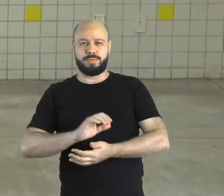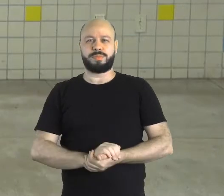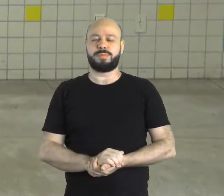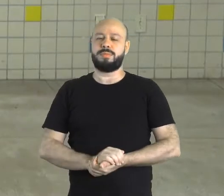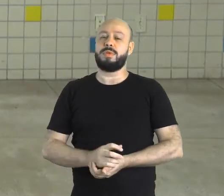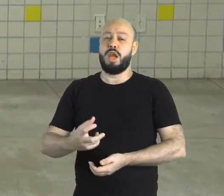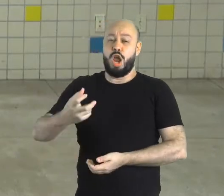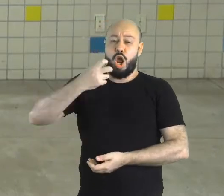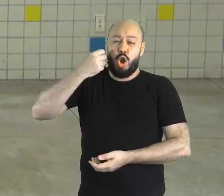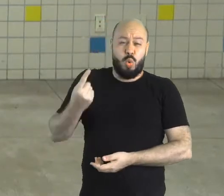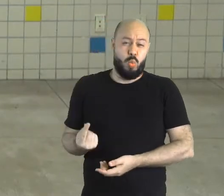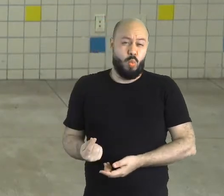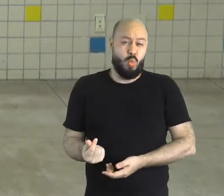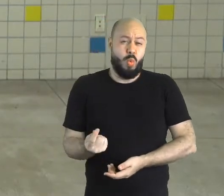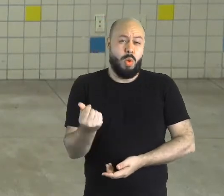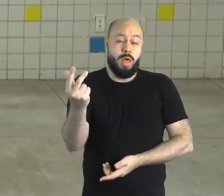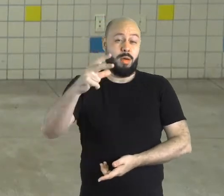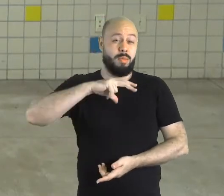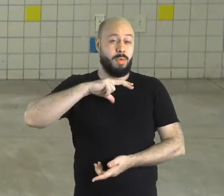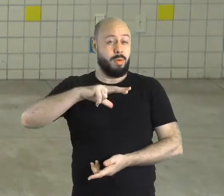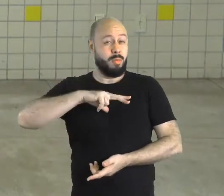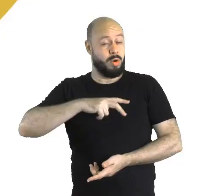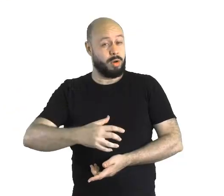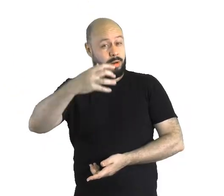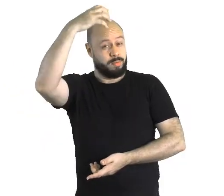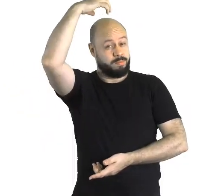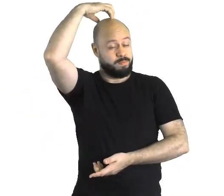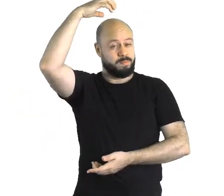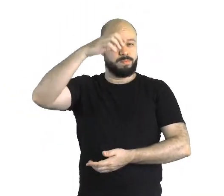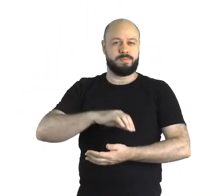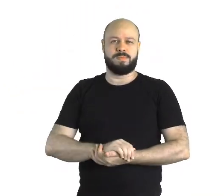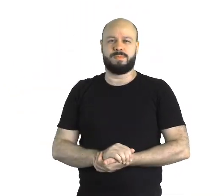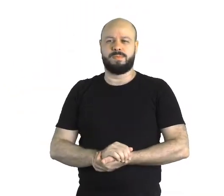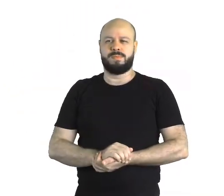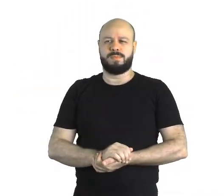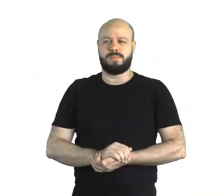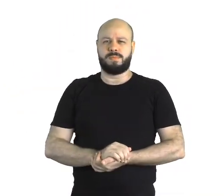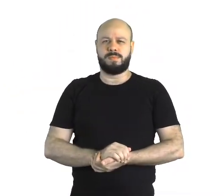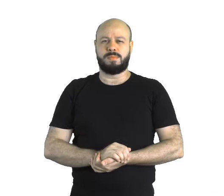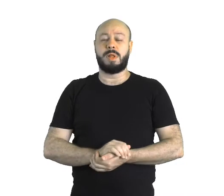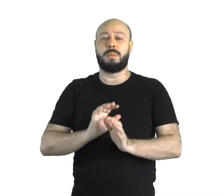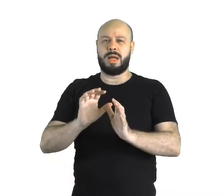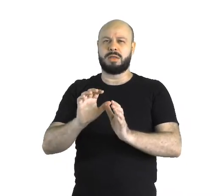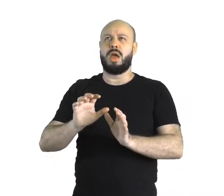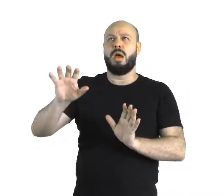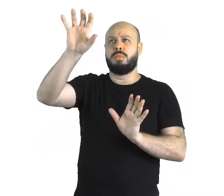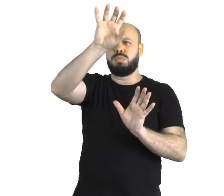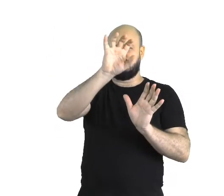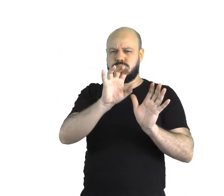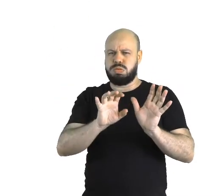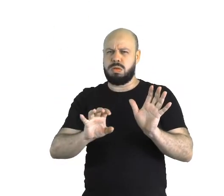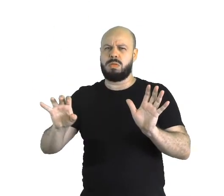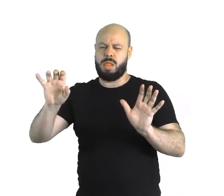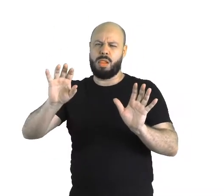um lucro muito grande para a coroa portuguesa. No entanto, gente, as regiões não estão desenvolvidas,